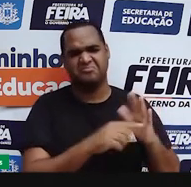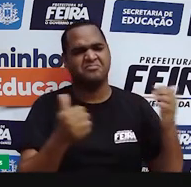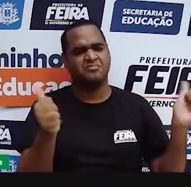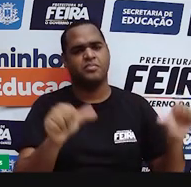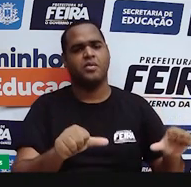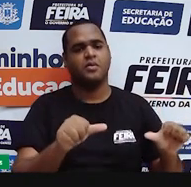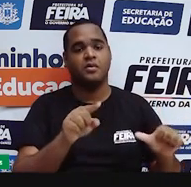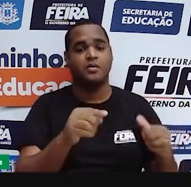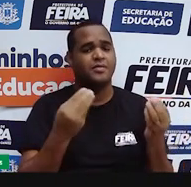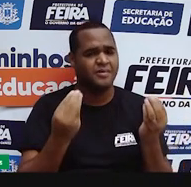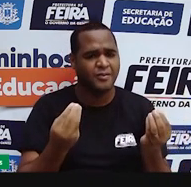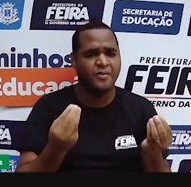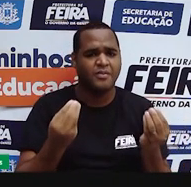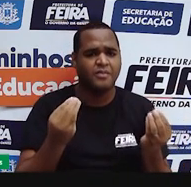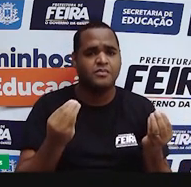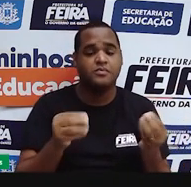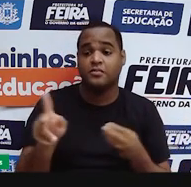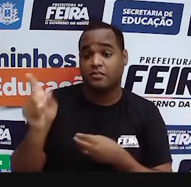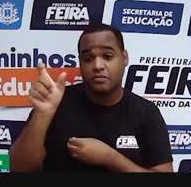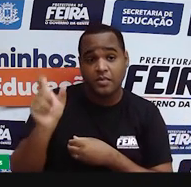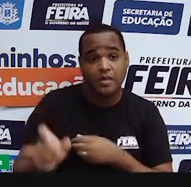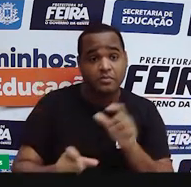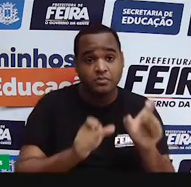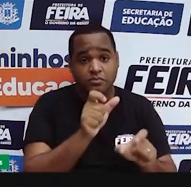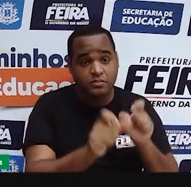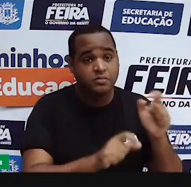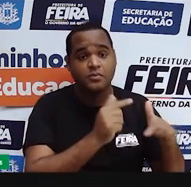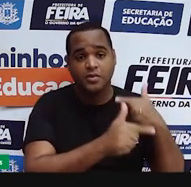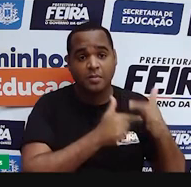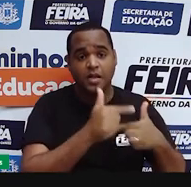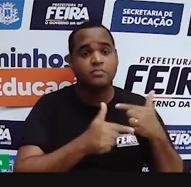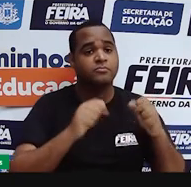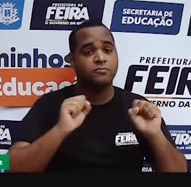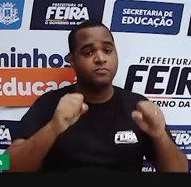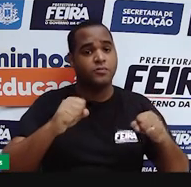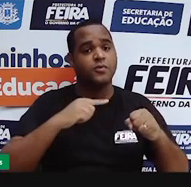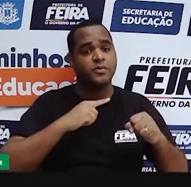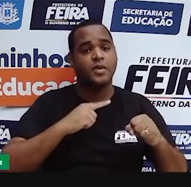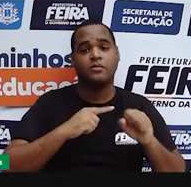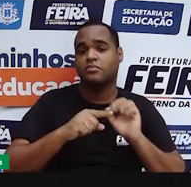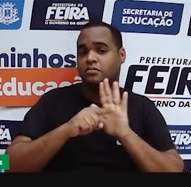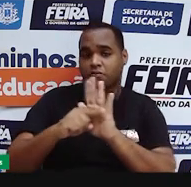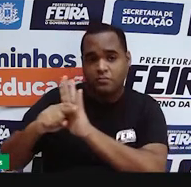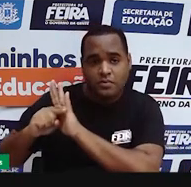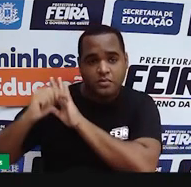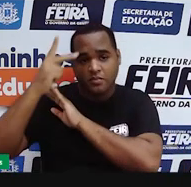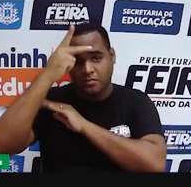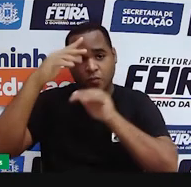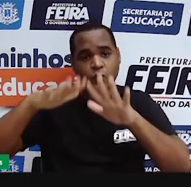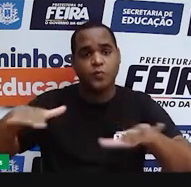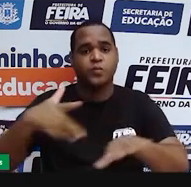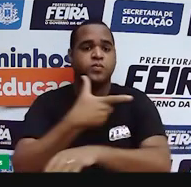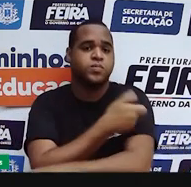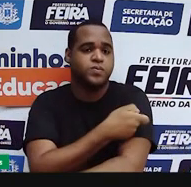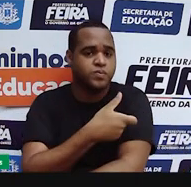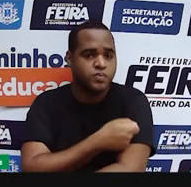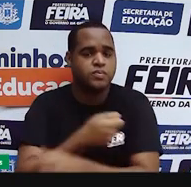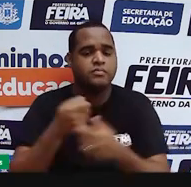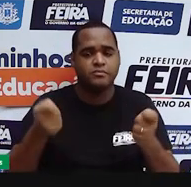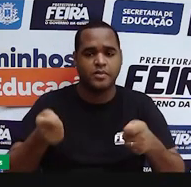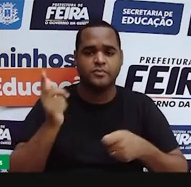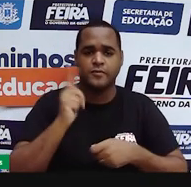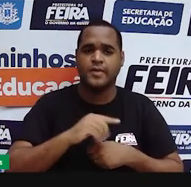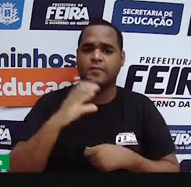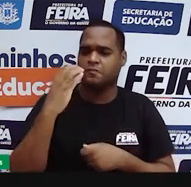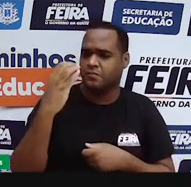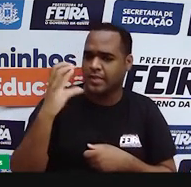trabalhando muito para chegar a grandes resultados que vão ser compartilhados com a população. Então, gente, a gente tem que defender a ciência